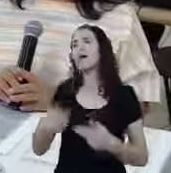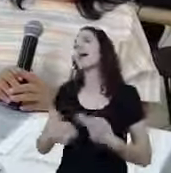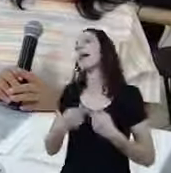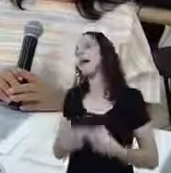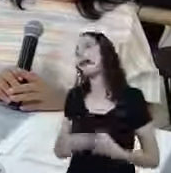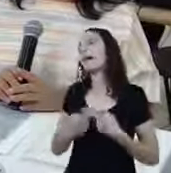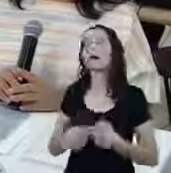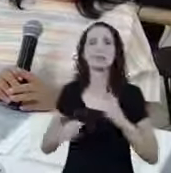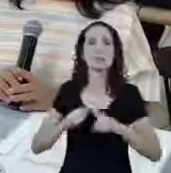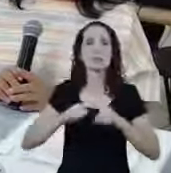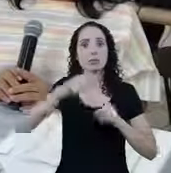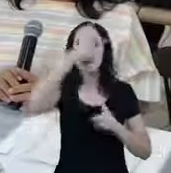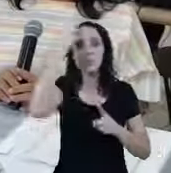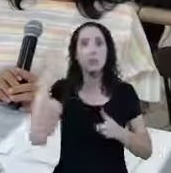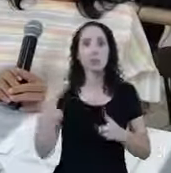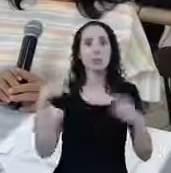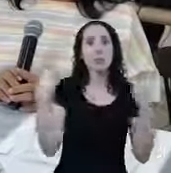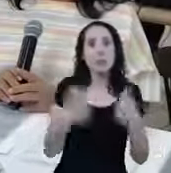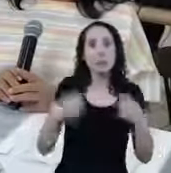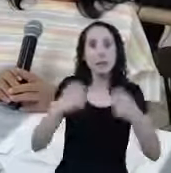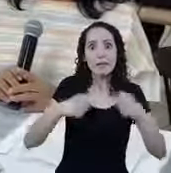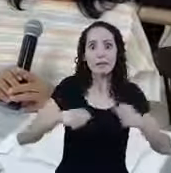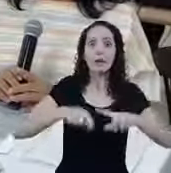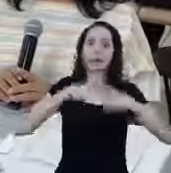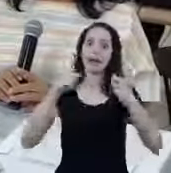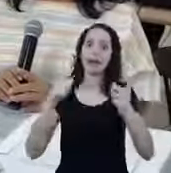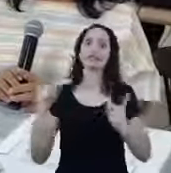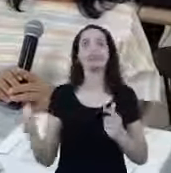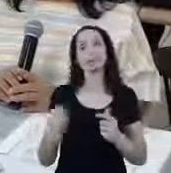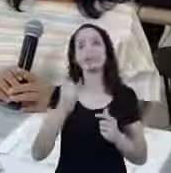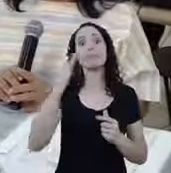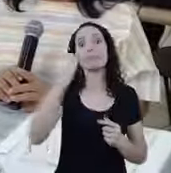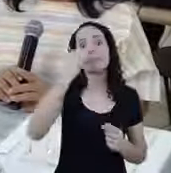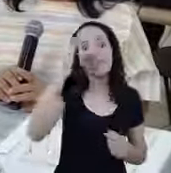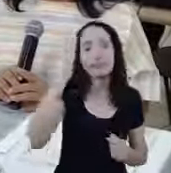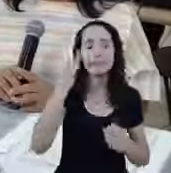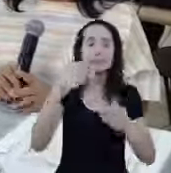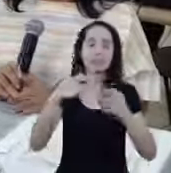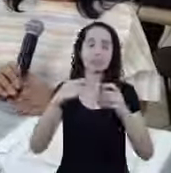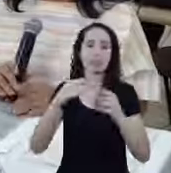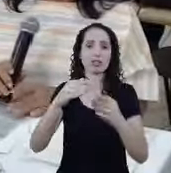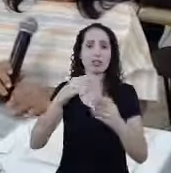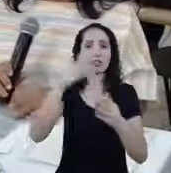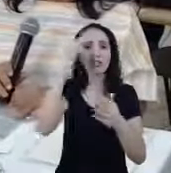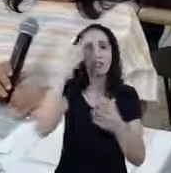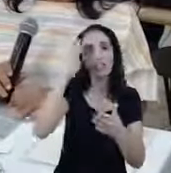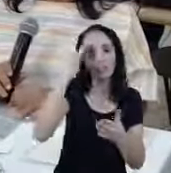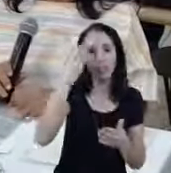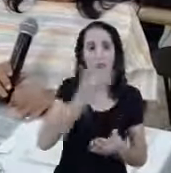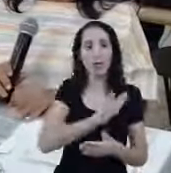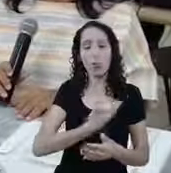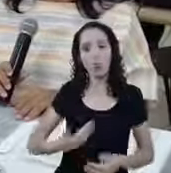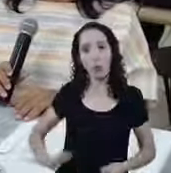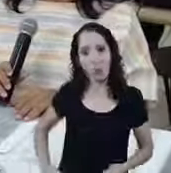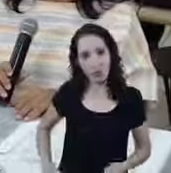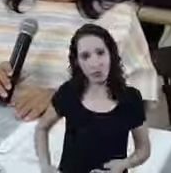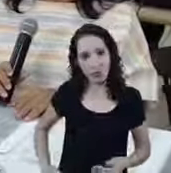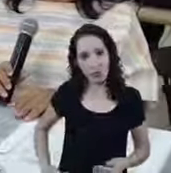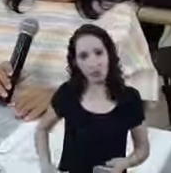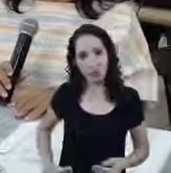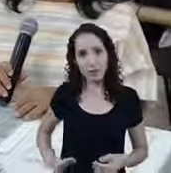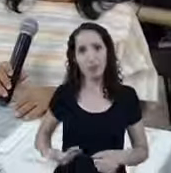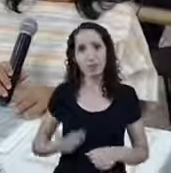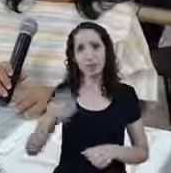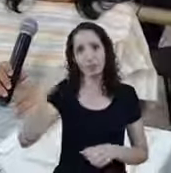necessidade Mas nesse momento É inevitável Que a gente faça Esse apelo Porque O próprio governo Estima que esse aplicativo Seja o